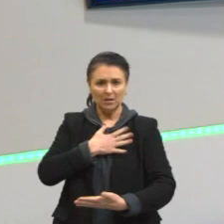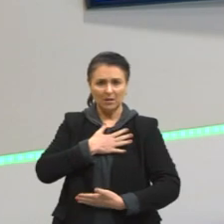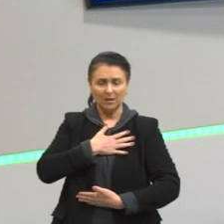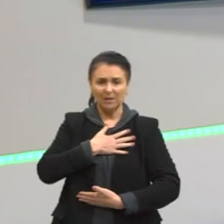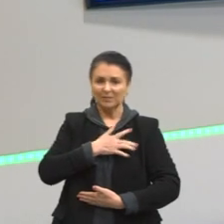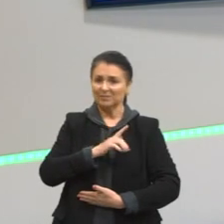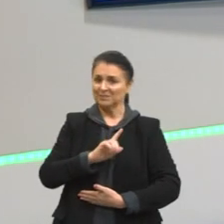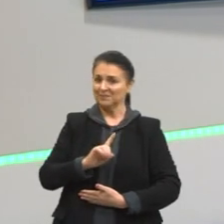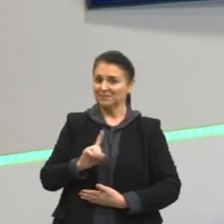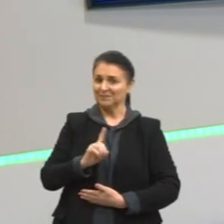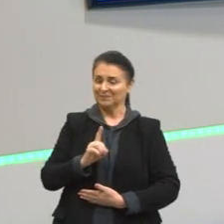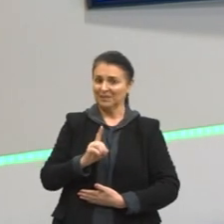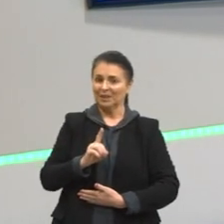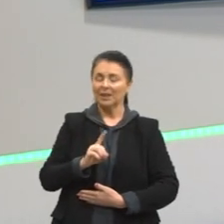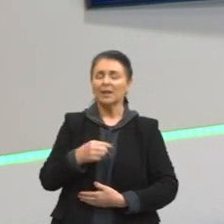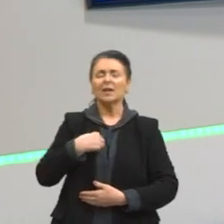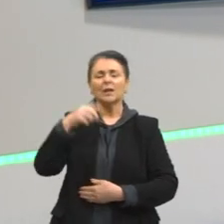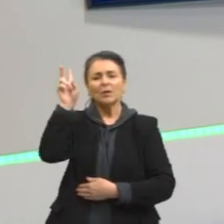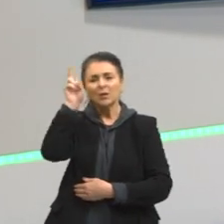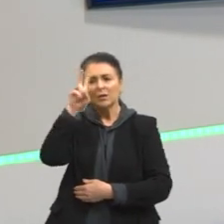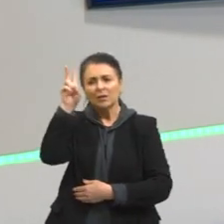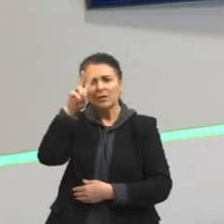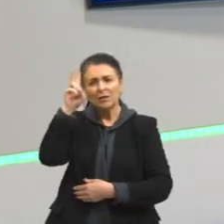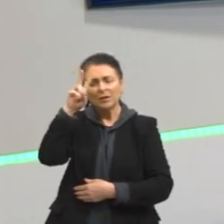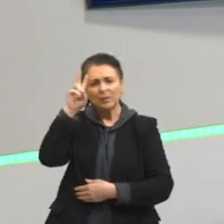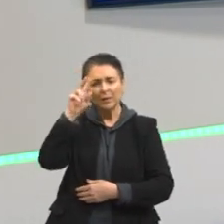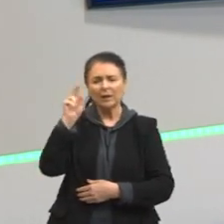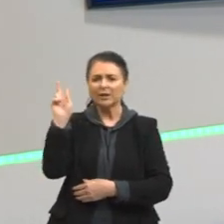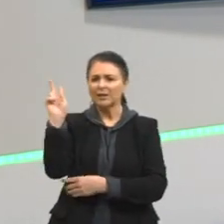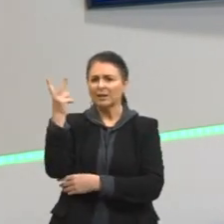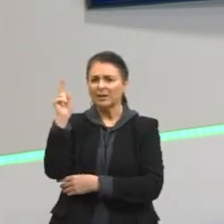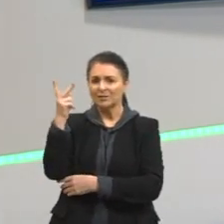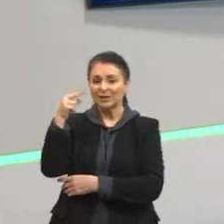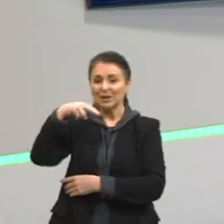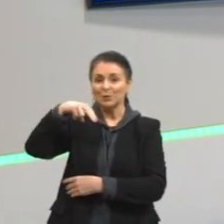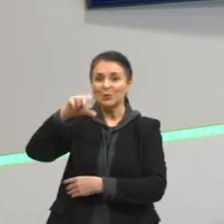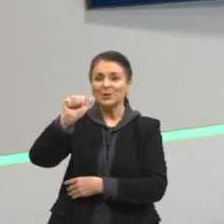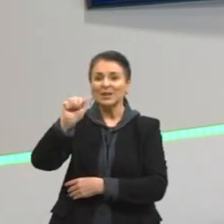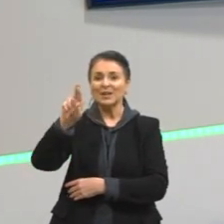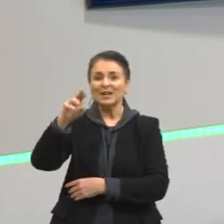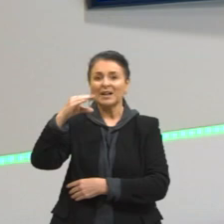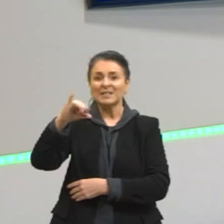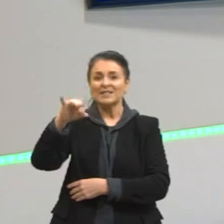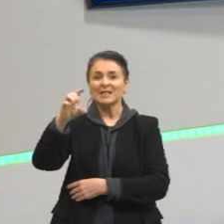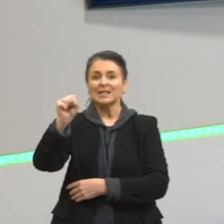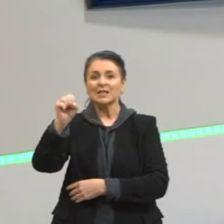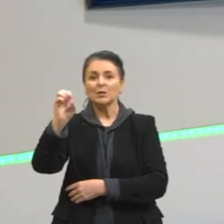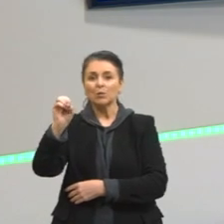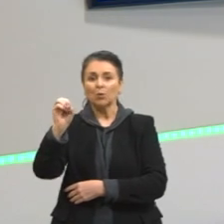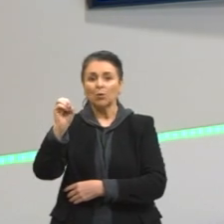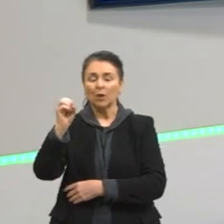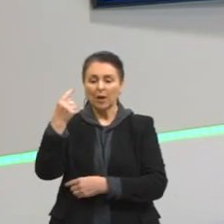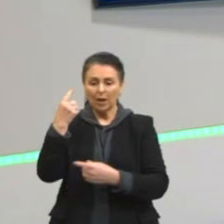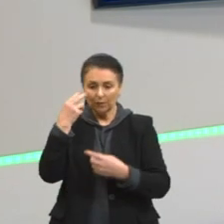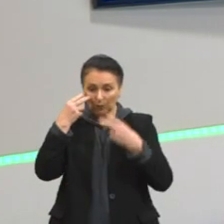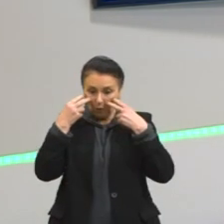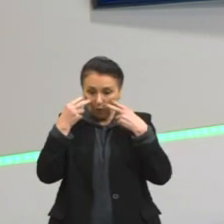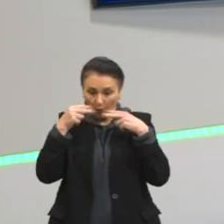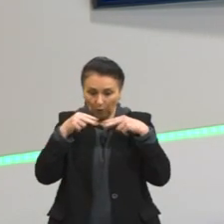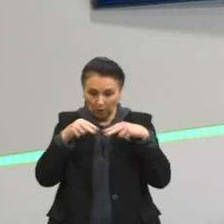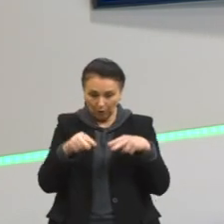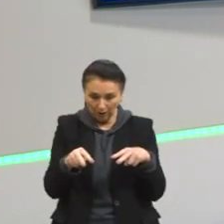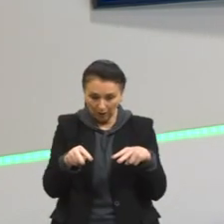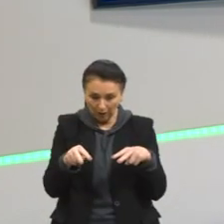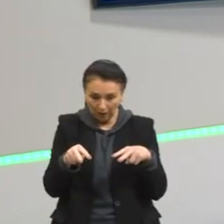do lago e do reflexo, eu lembrei da história do Narciso, que se afogou porque ficou olhando para o seu